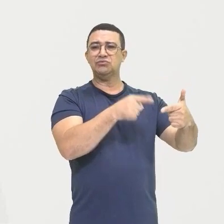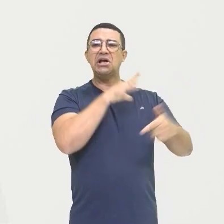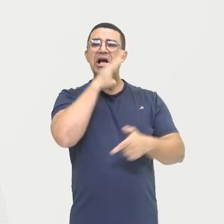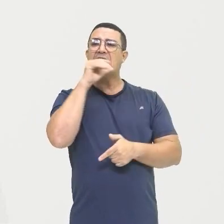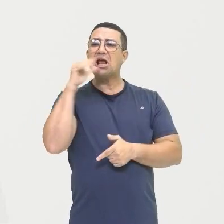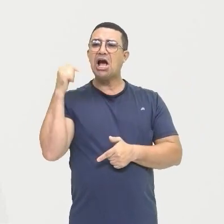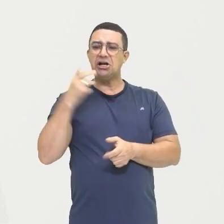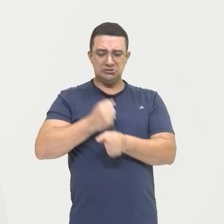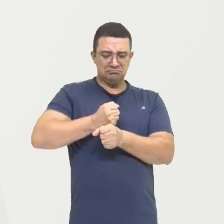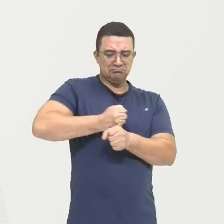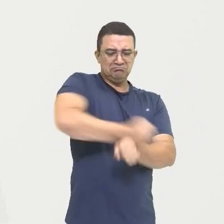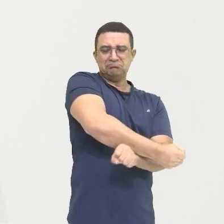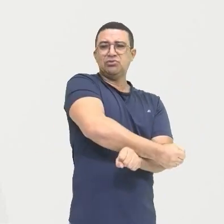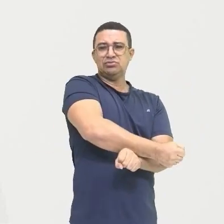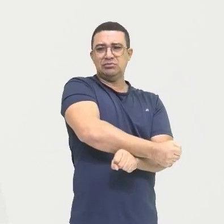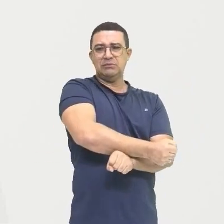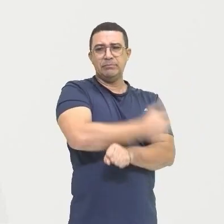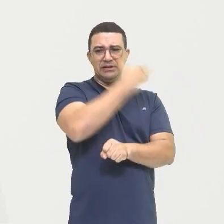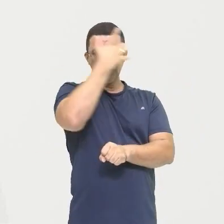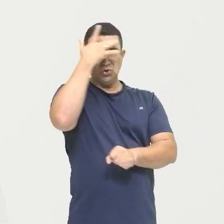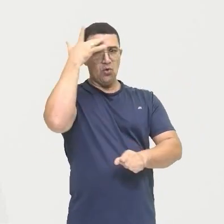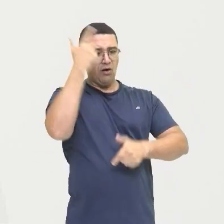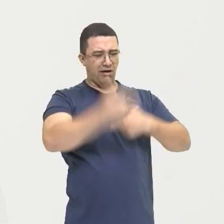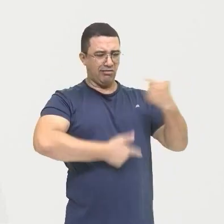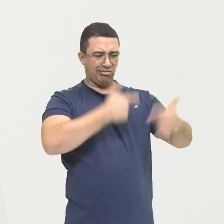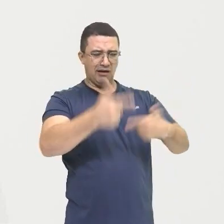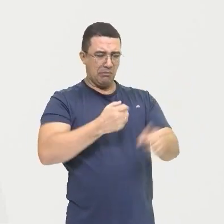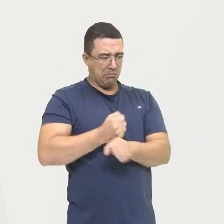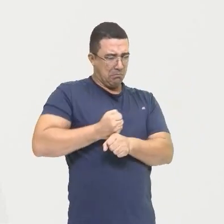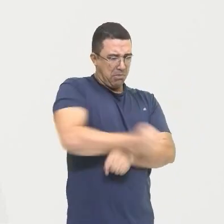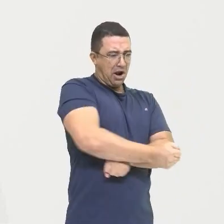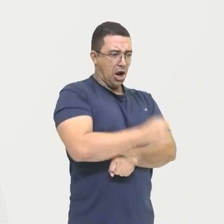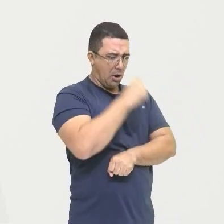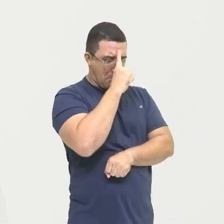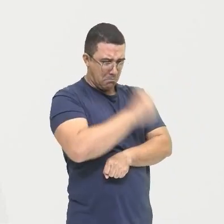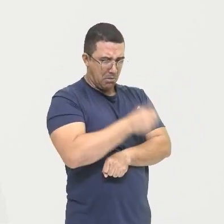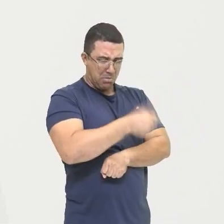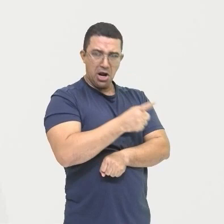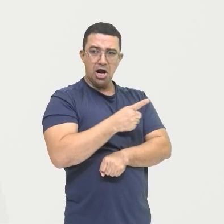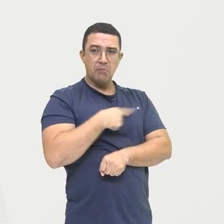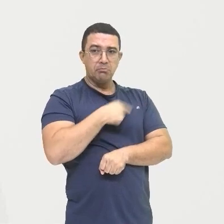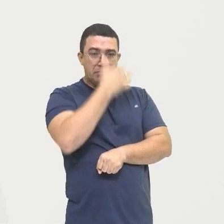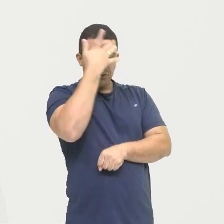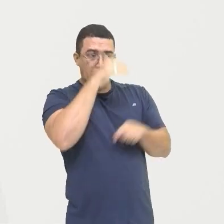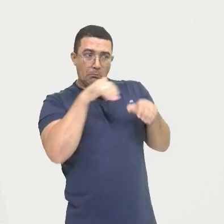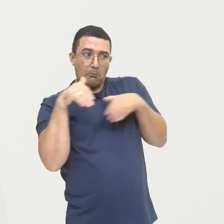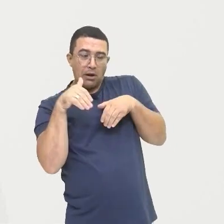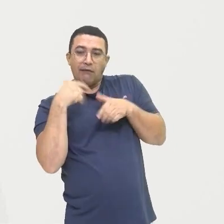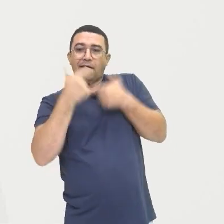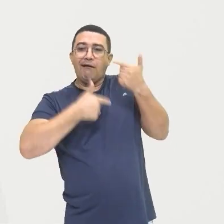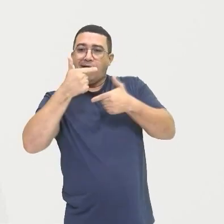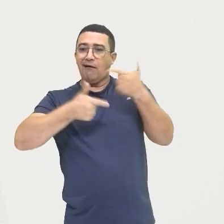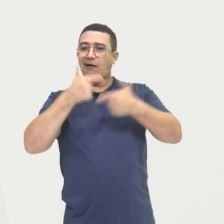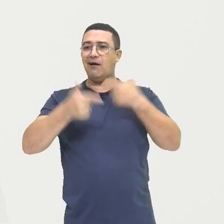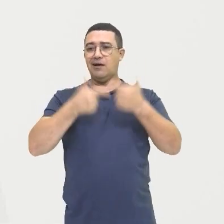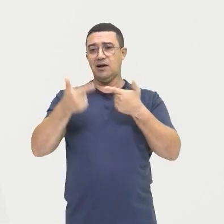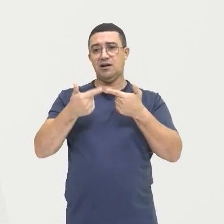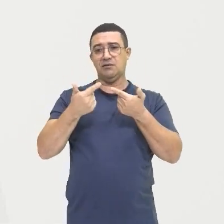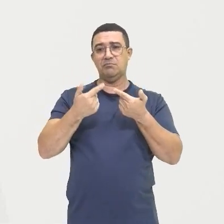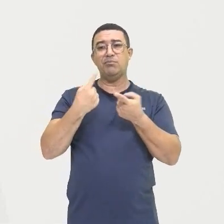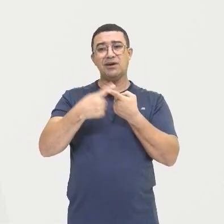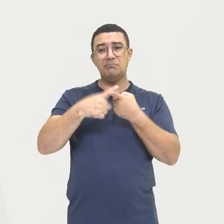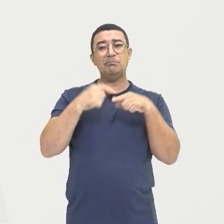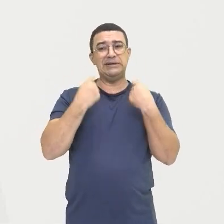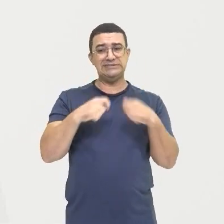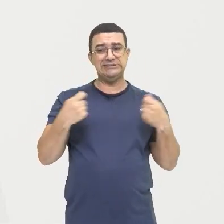exploração do trabalhador Então a gente tem aí mais esses problemas Que também são enfrentados Então